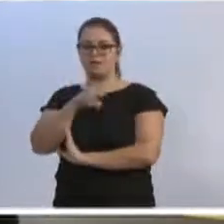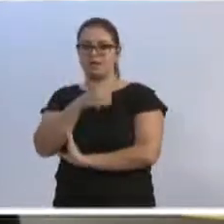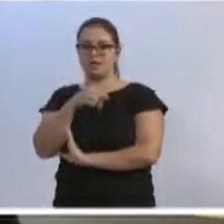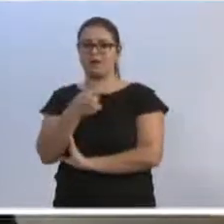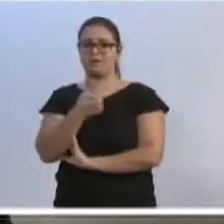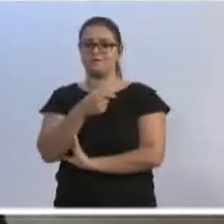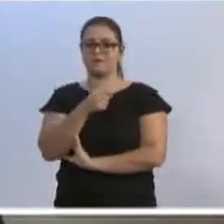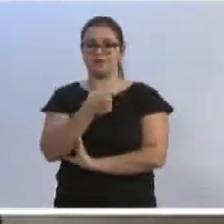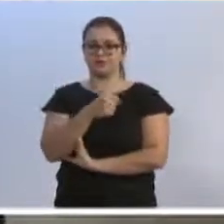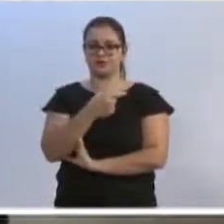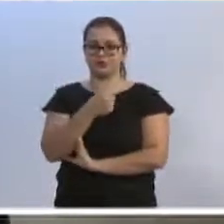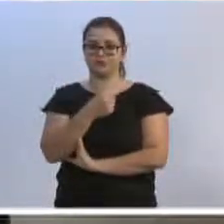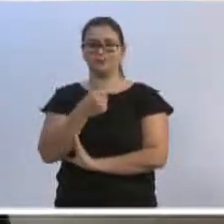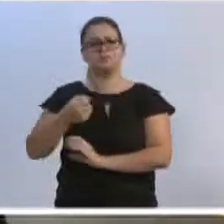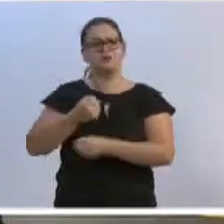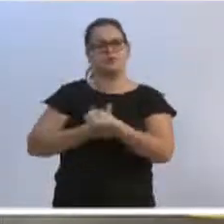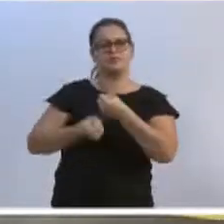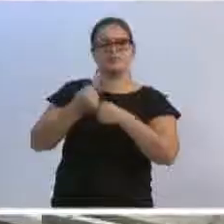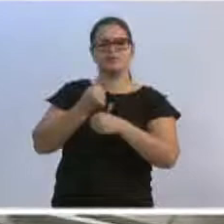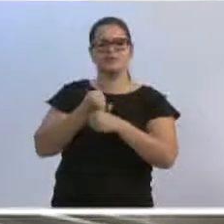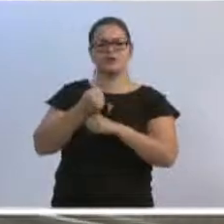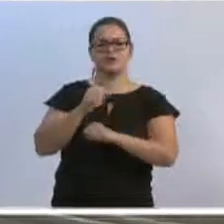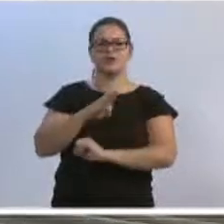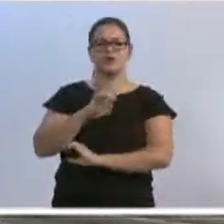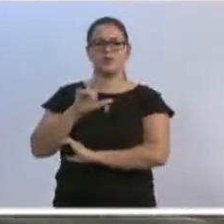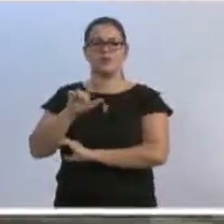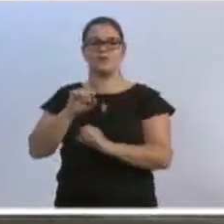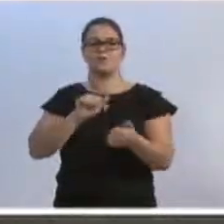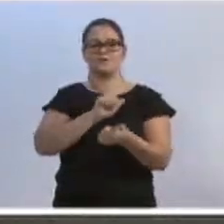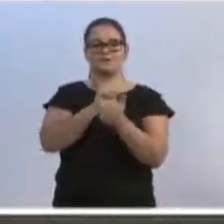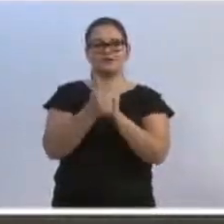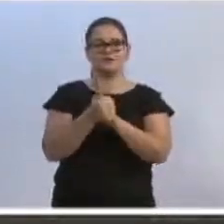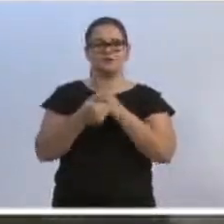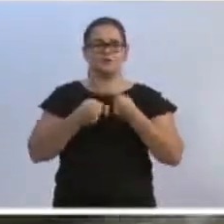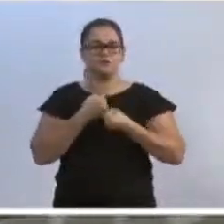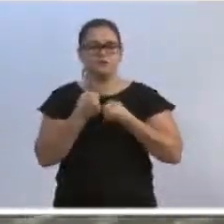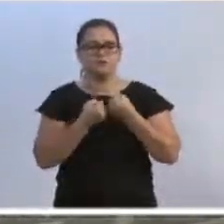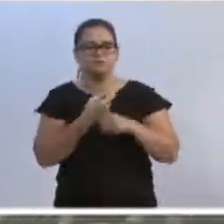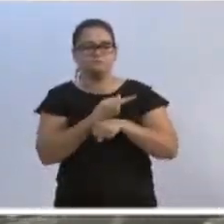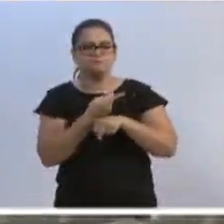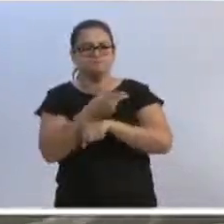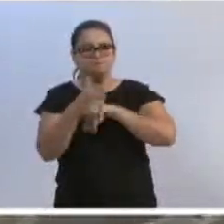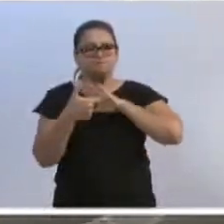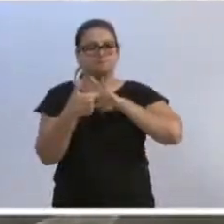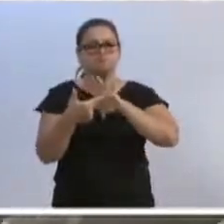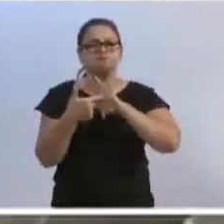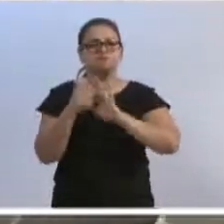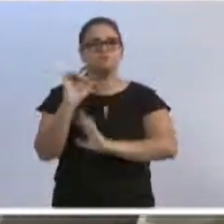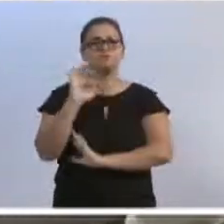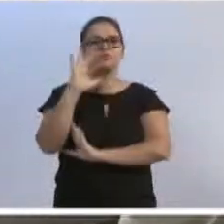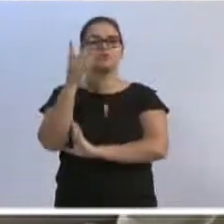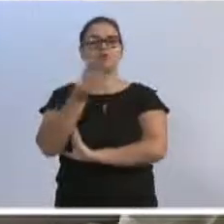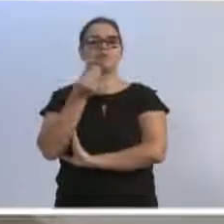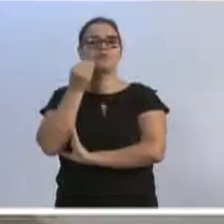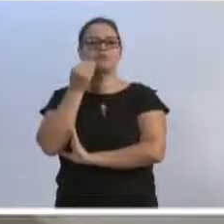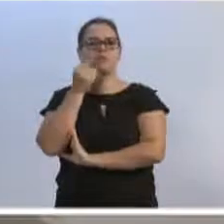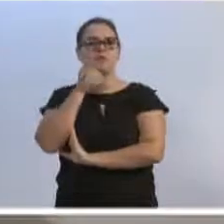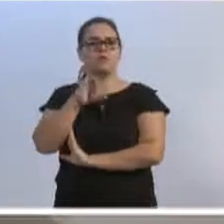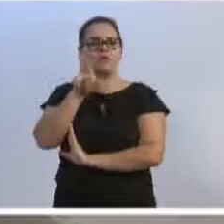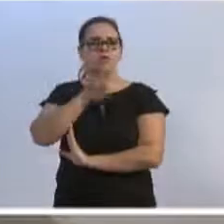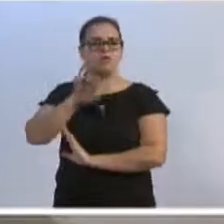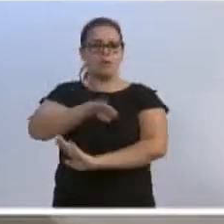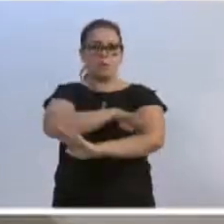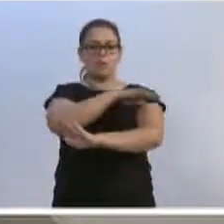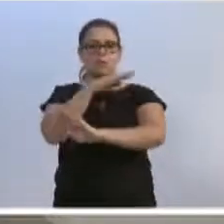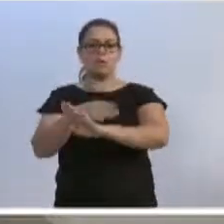Então, acho que desde o ano passado já o Blumenau Futsal está correndo atrás para apresentar algumas soluções, para poder usar hoje o palco do